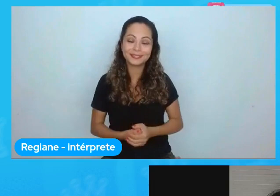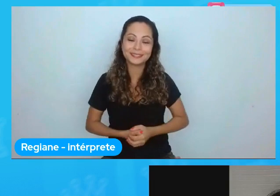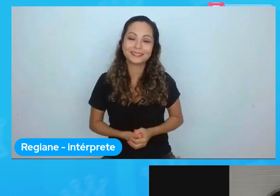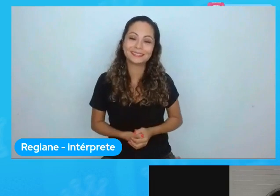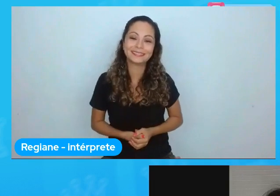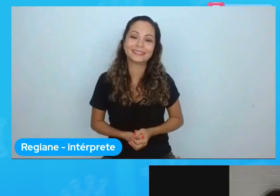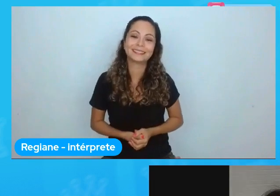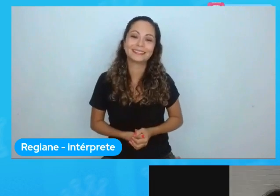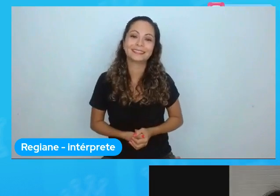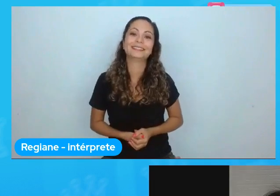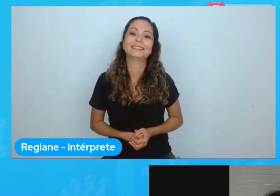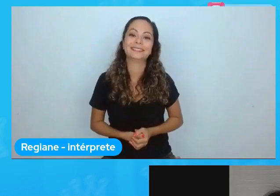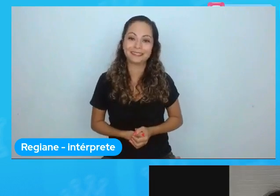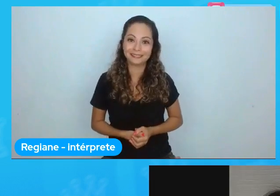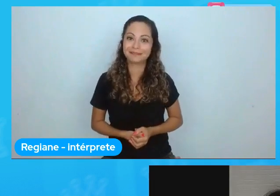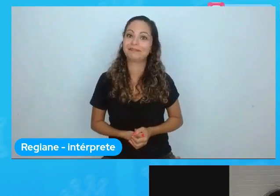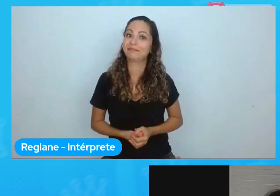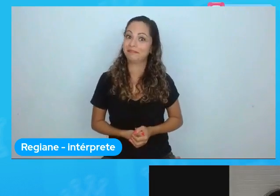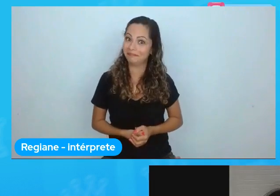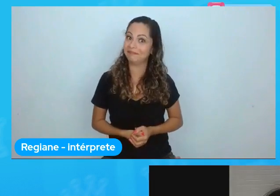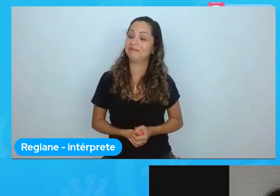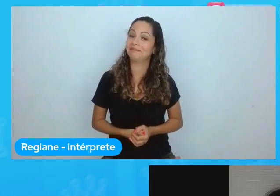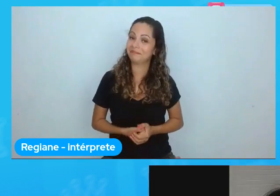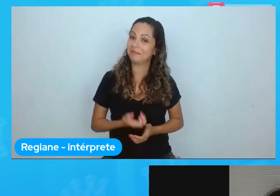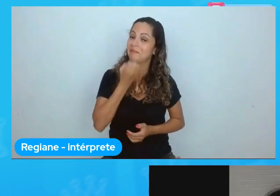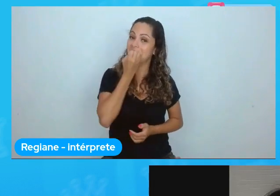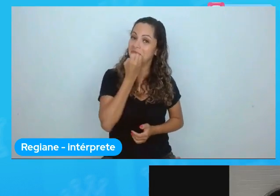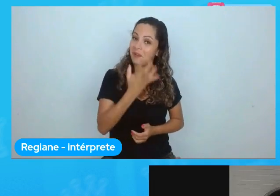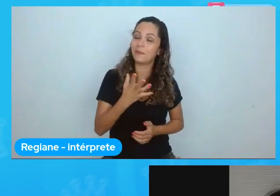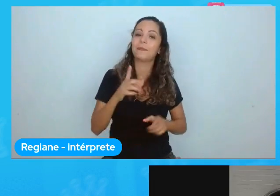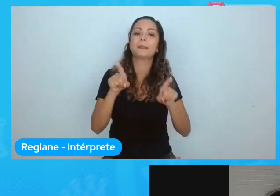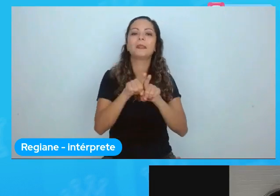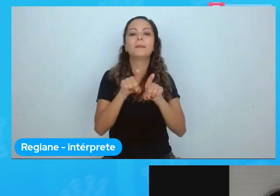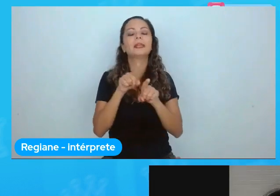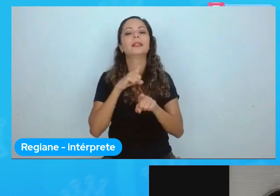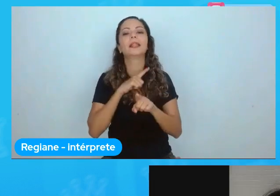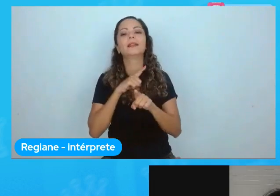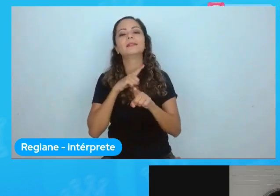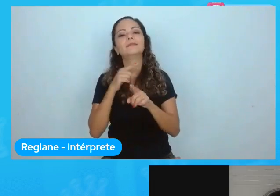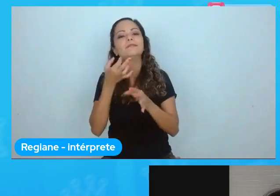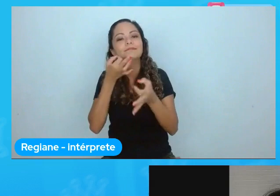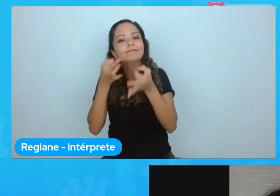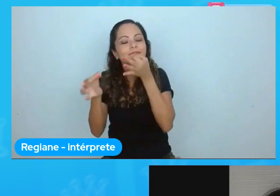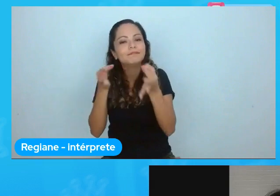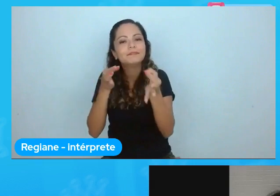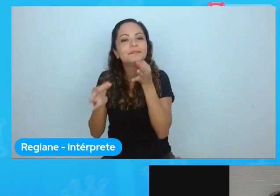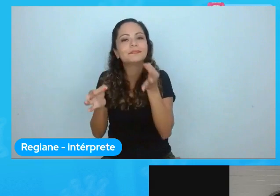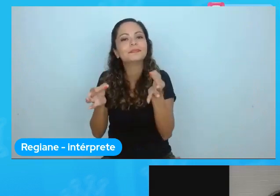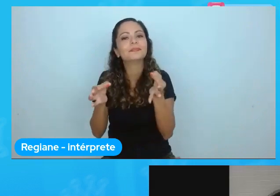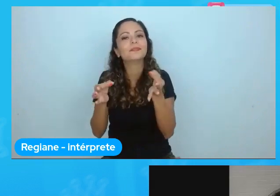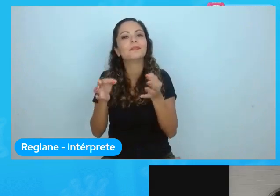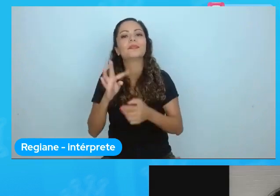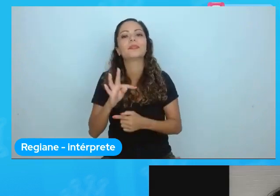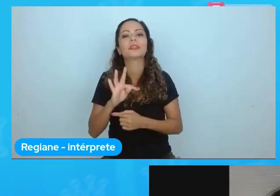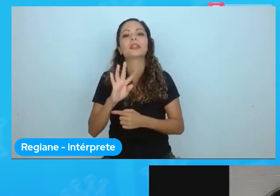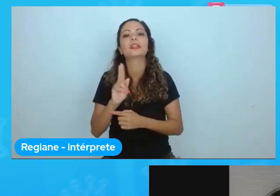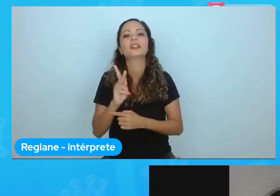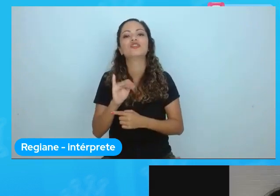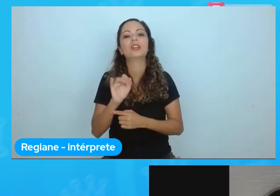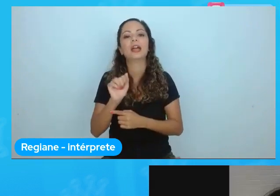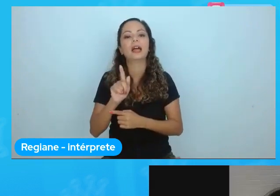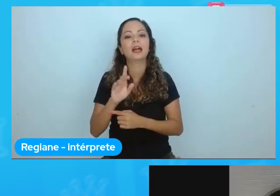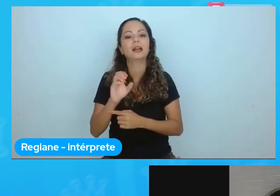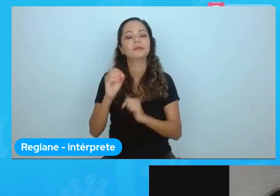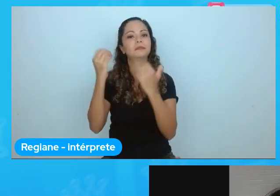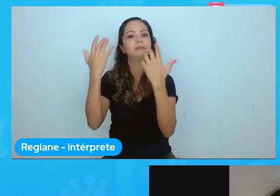Boa. Aí temos também outros comentários do Tiago Medeiros falando ótima